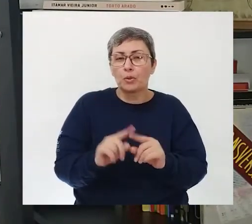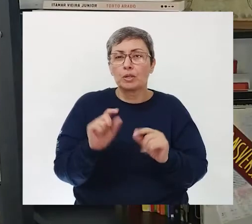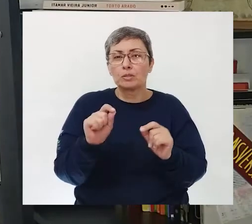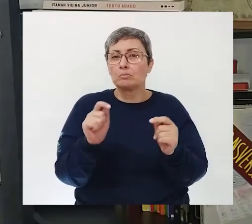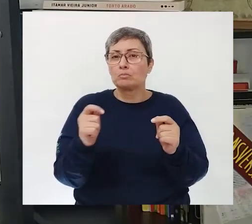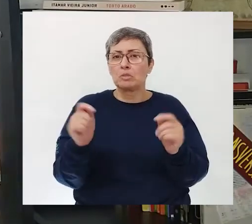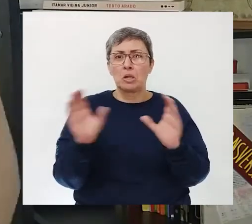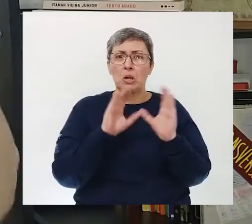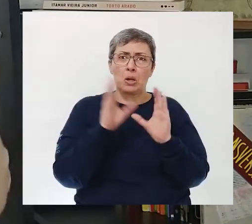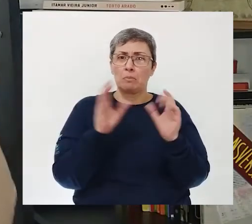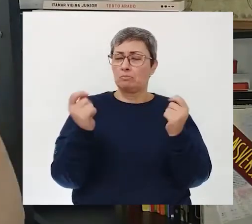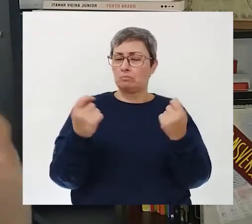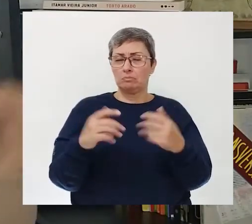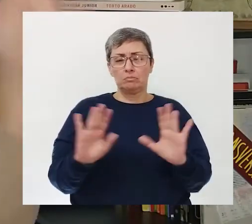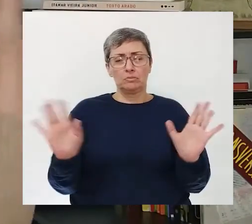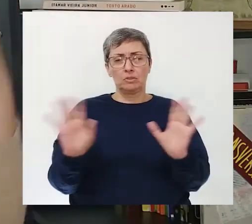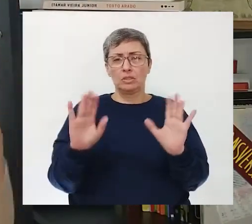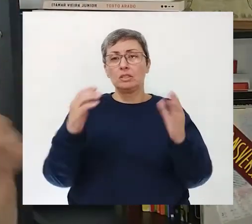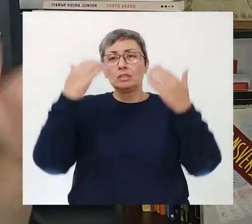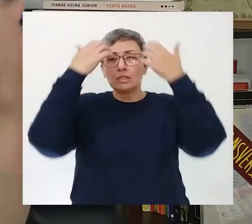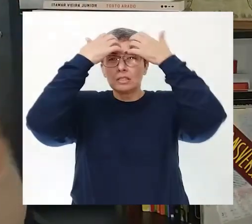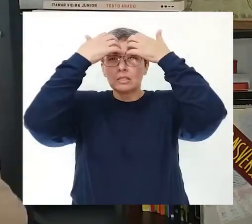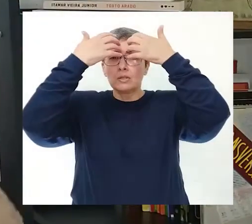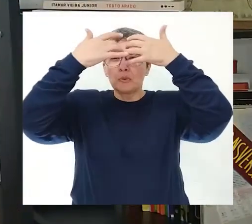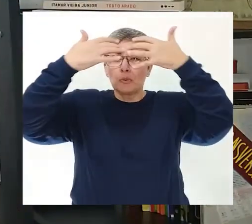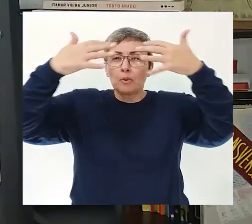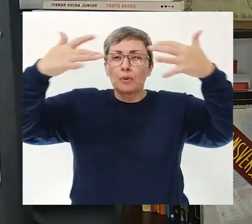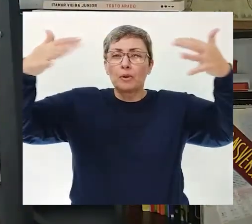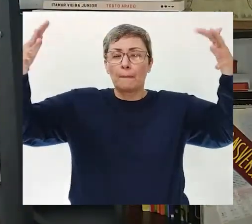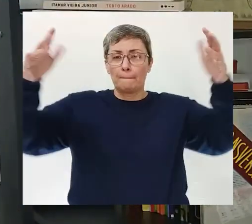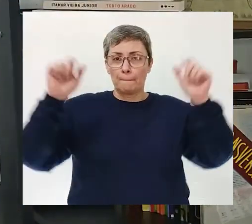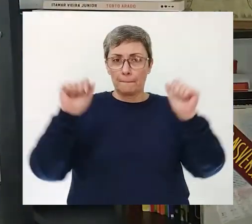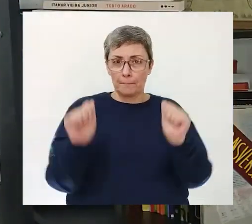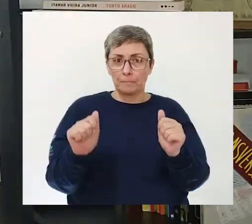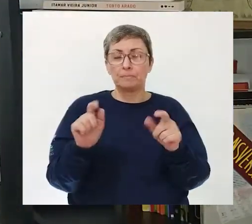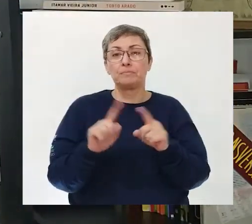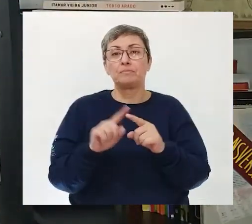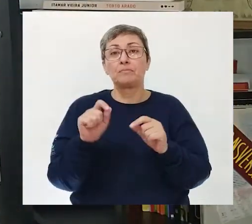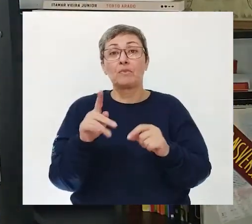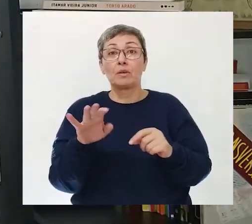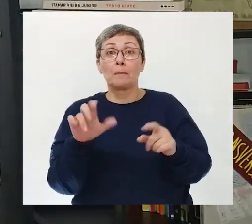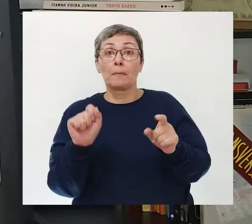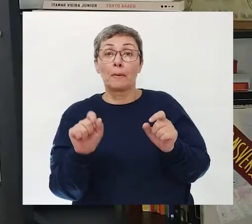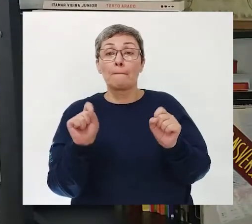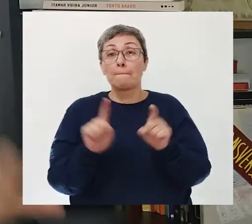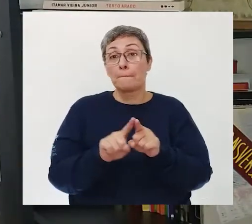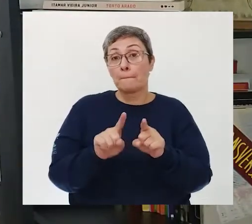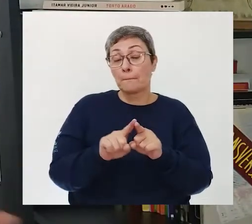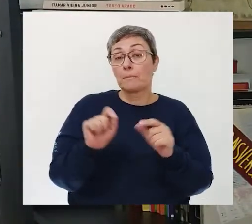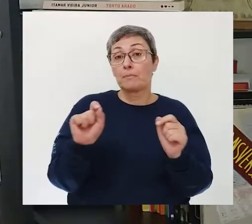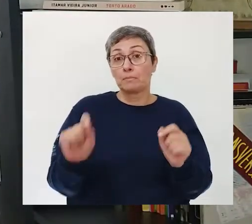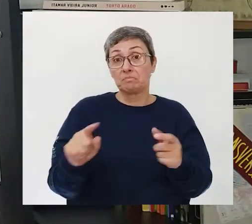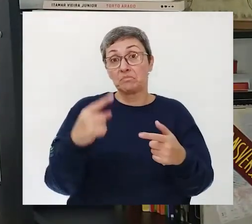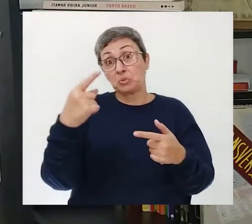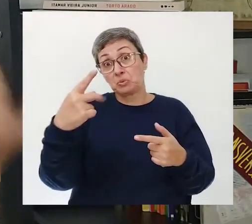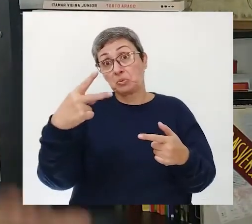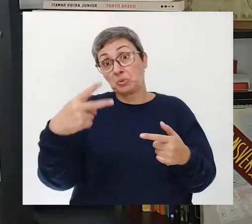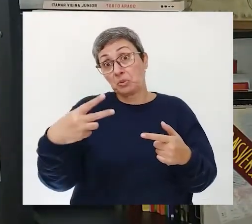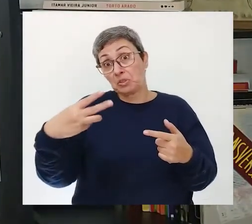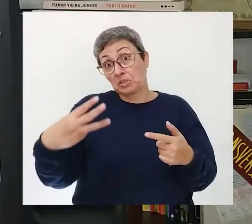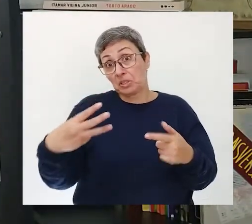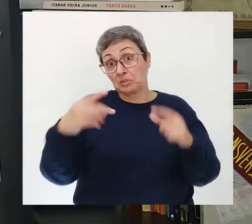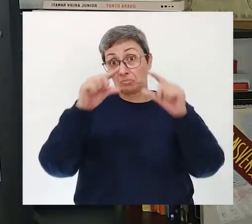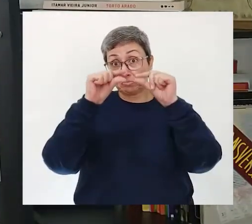Sem pressa Para deixar A mente de vocês Fluir Tá bom? O poema Ele pode ter Um Dois